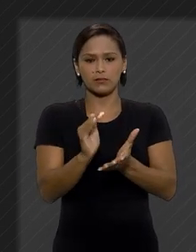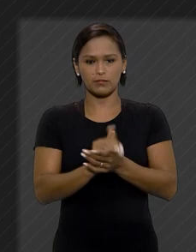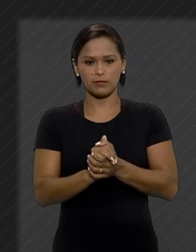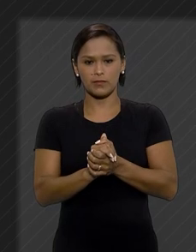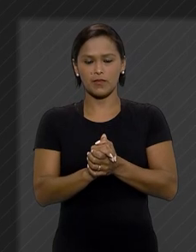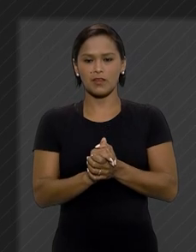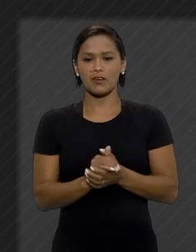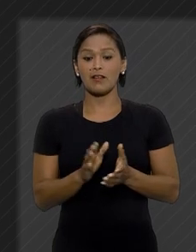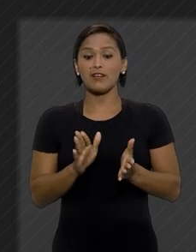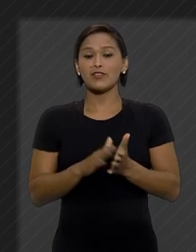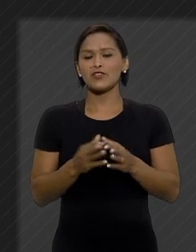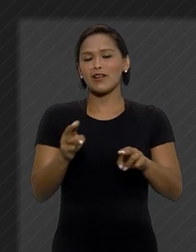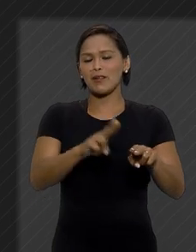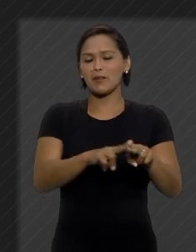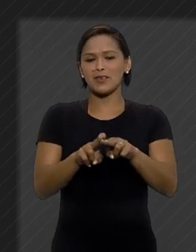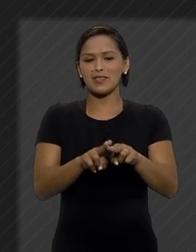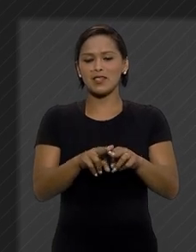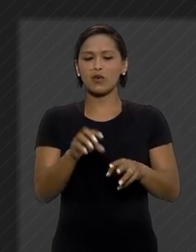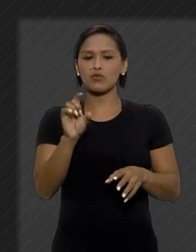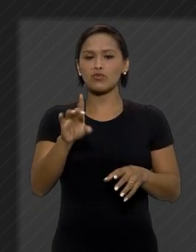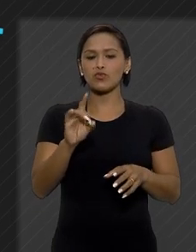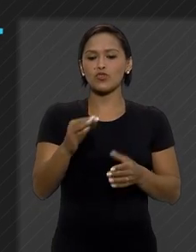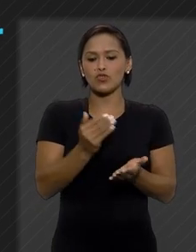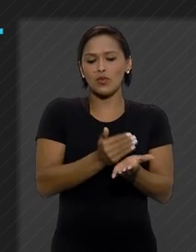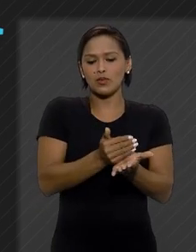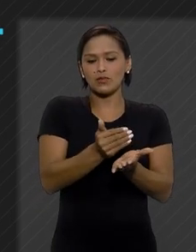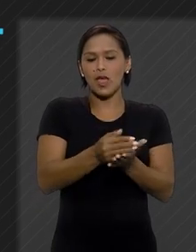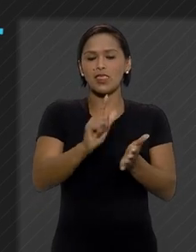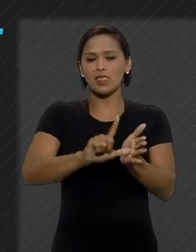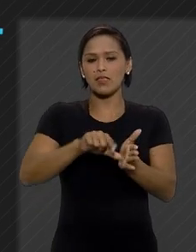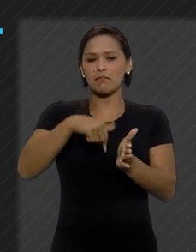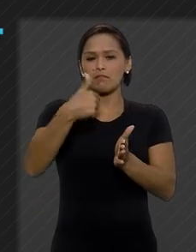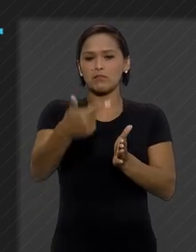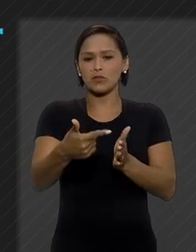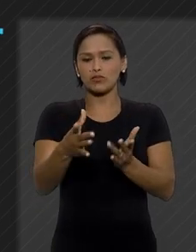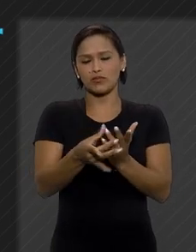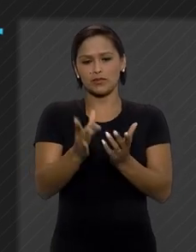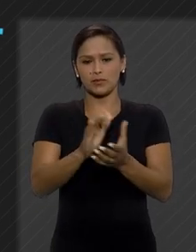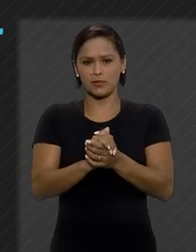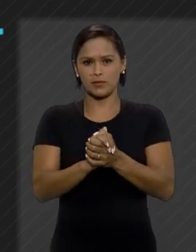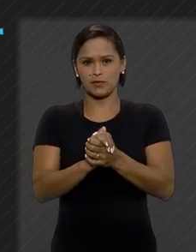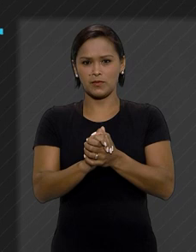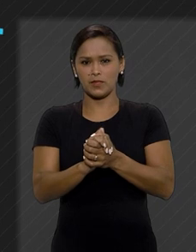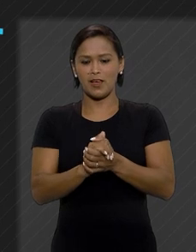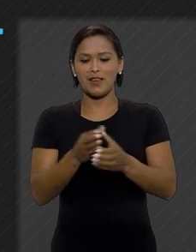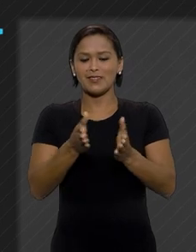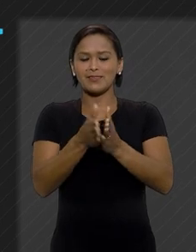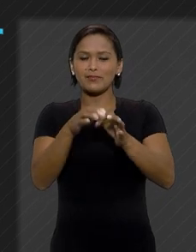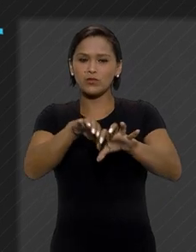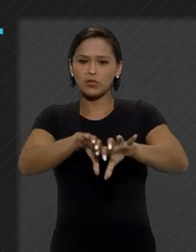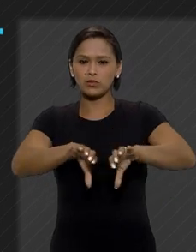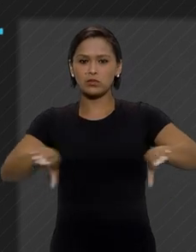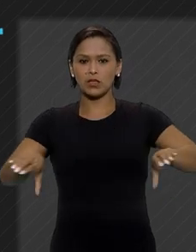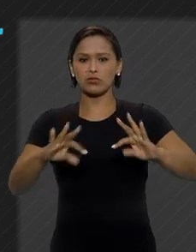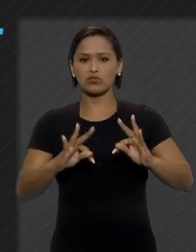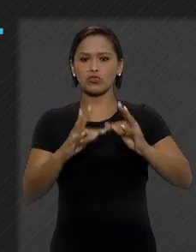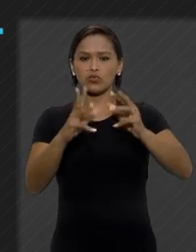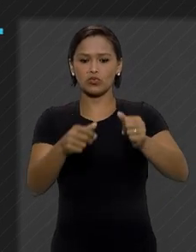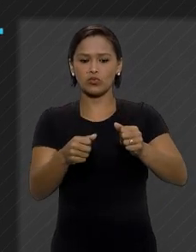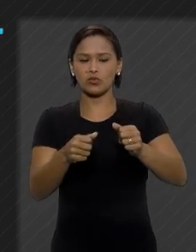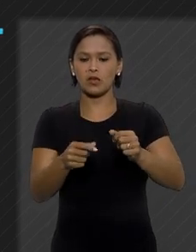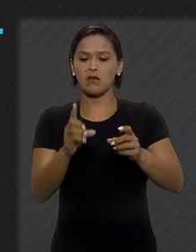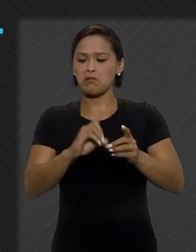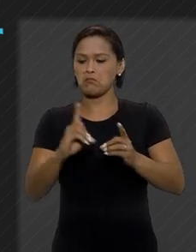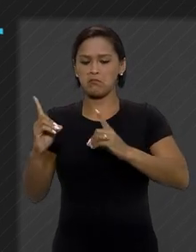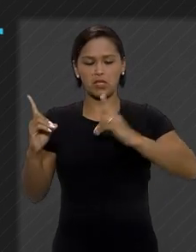ou durante o casamento. Já na comunhão parcial, só se divide aquilo que foi obtido no decorrer da união. Na separação